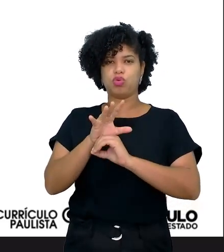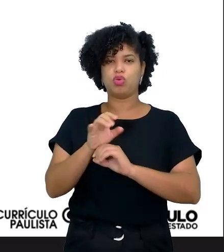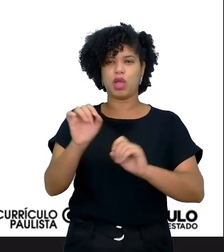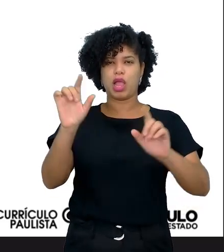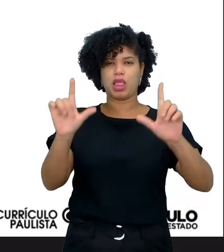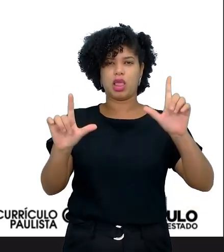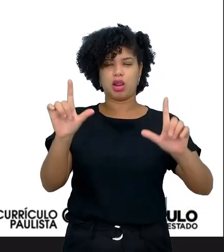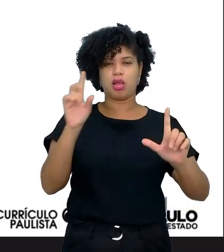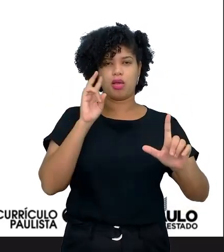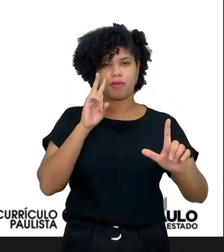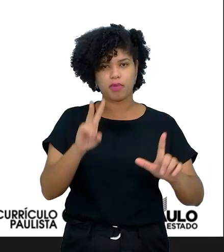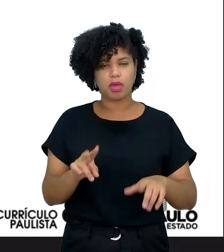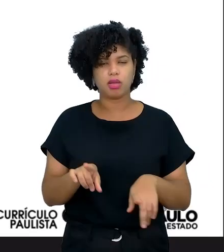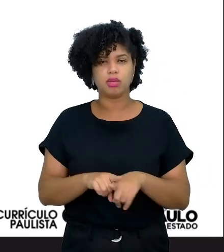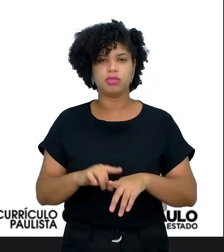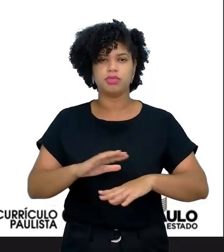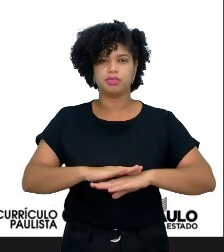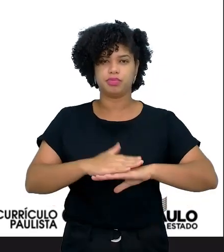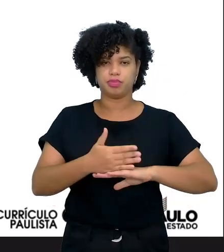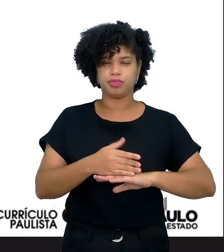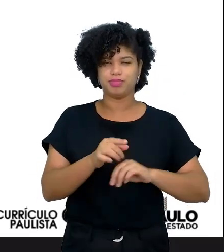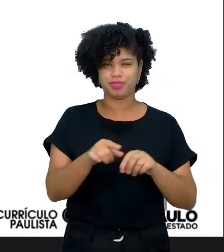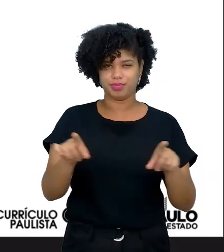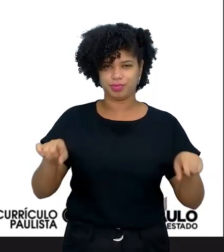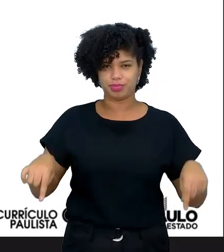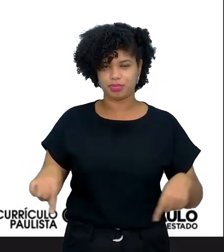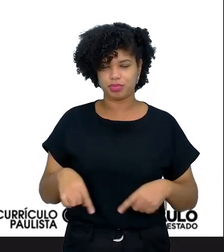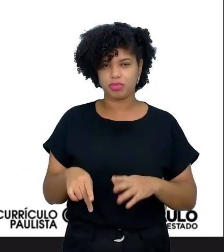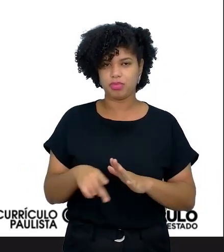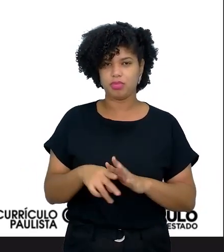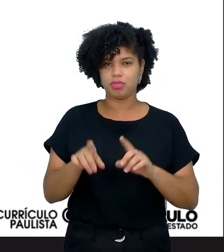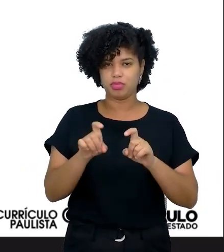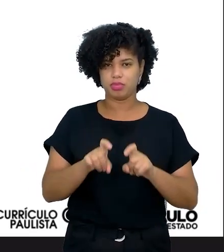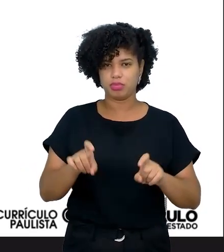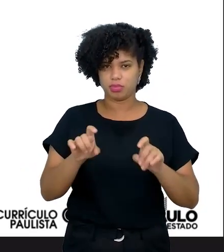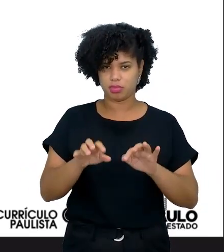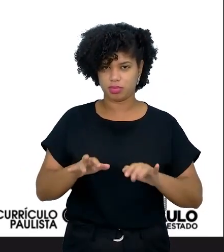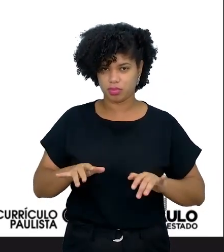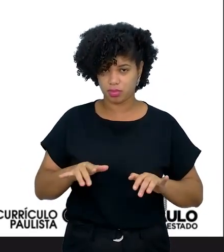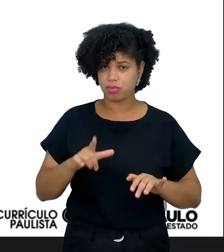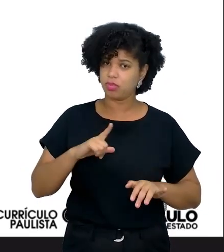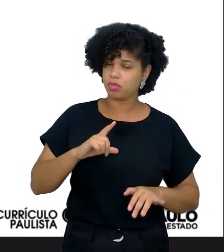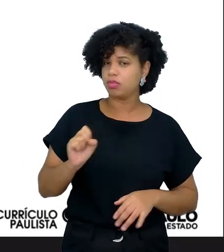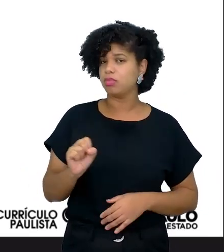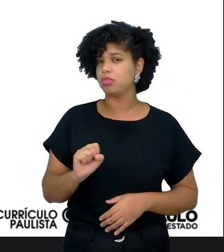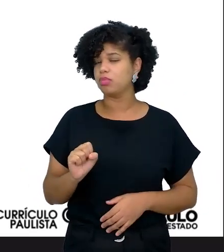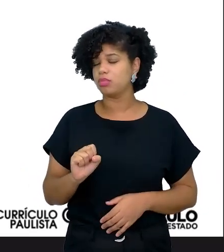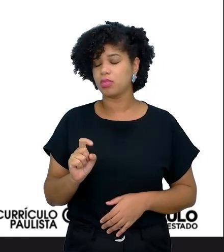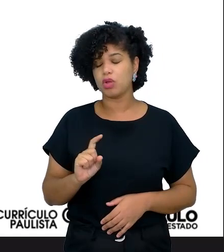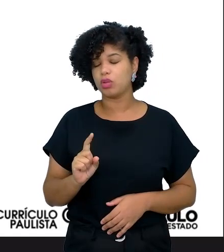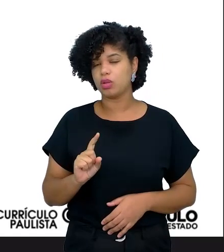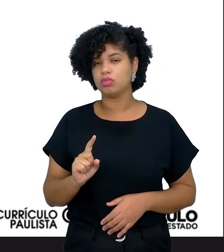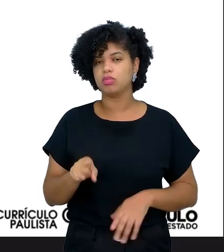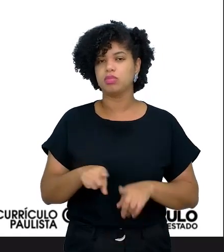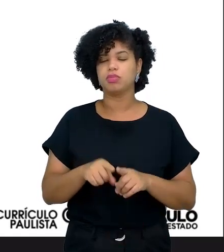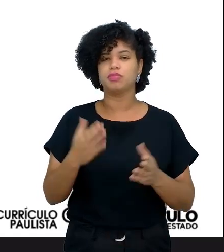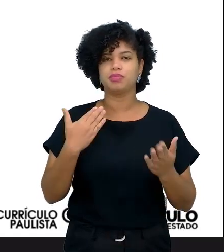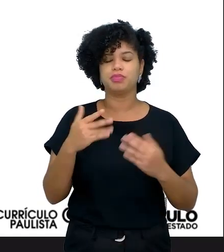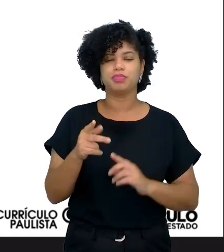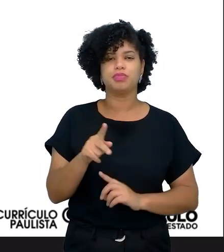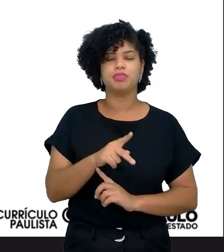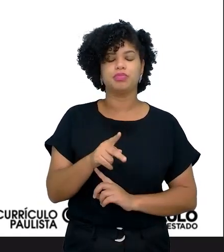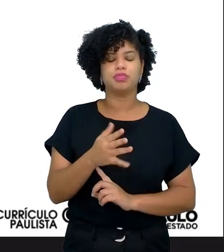enfim, né? Essa sala de informática, todos os equipamentos estão em pleno funcionamento. Conversar com o professor de arte também, se ele tem algumas